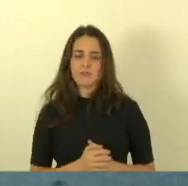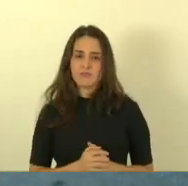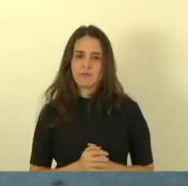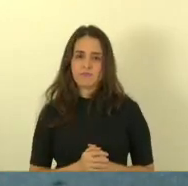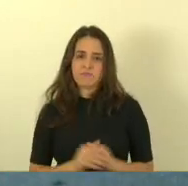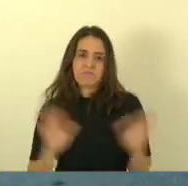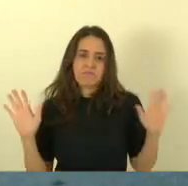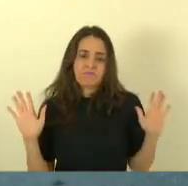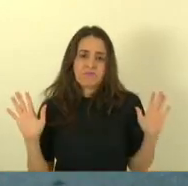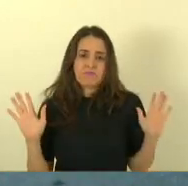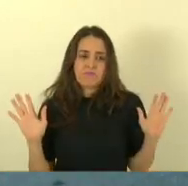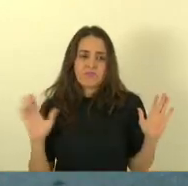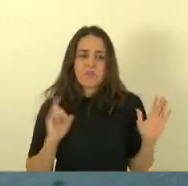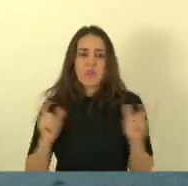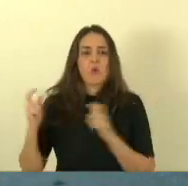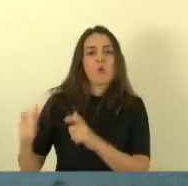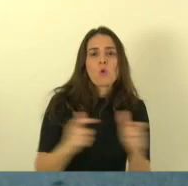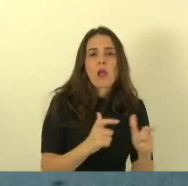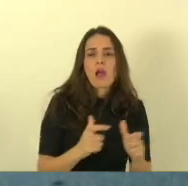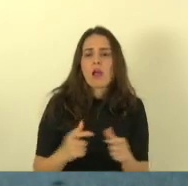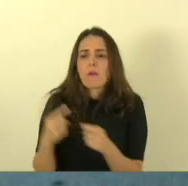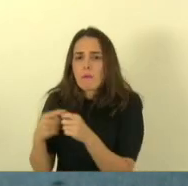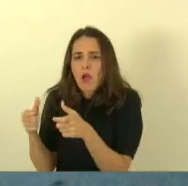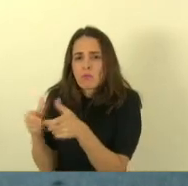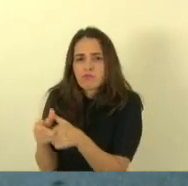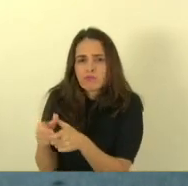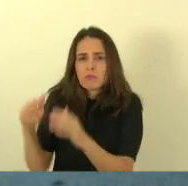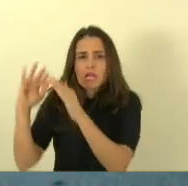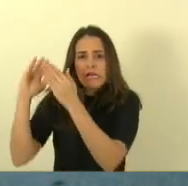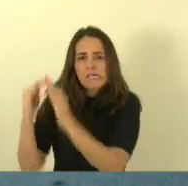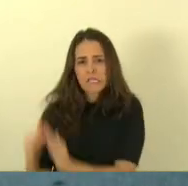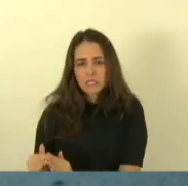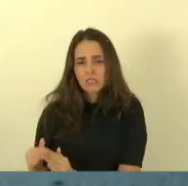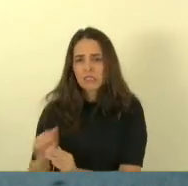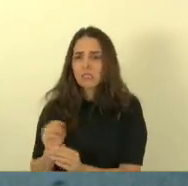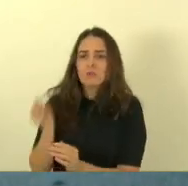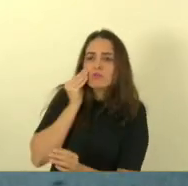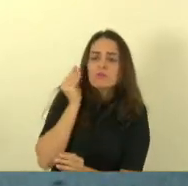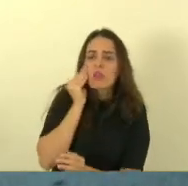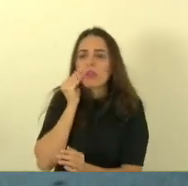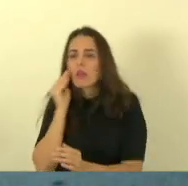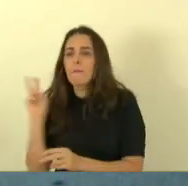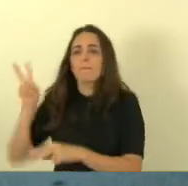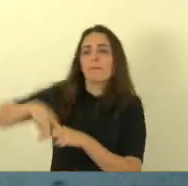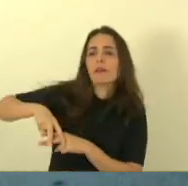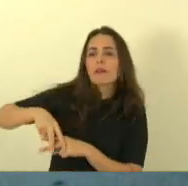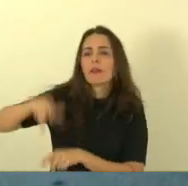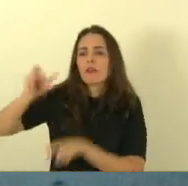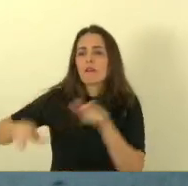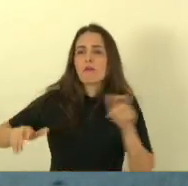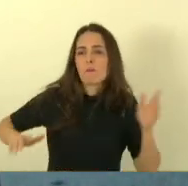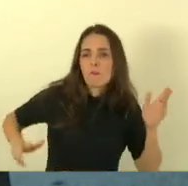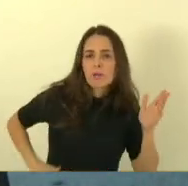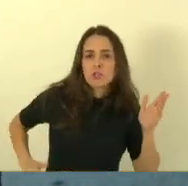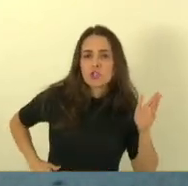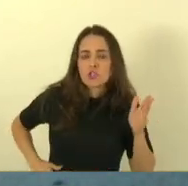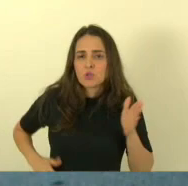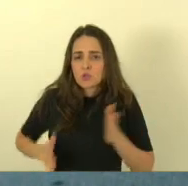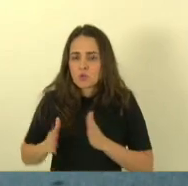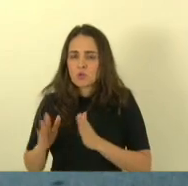existe tem crocas que a polícia militar entra atrás de bandidos que ela não sabe nem onde que ele fica becos